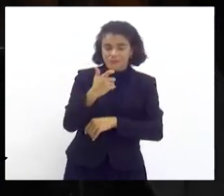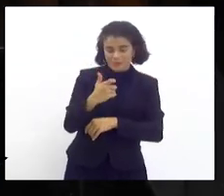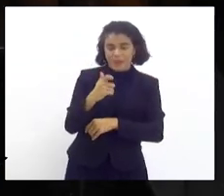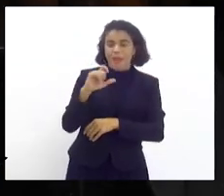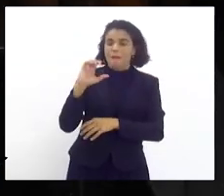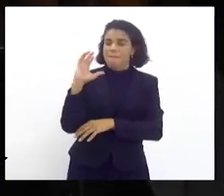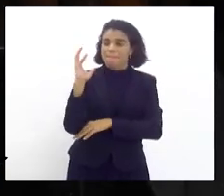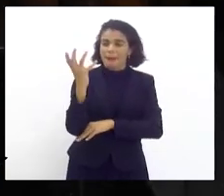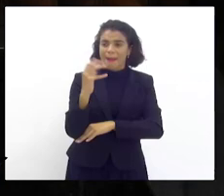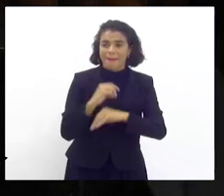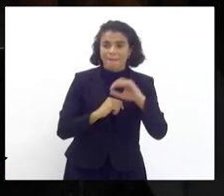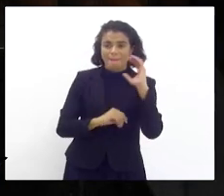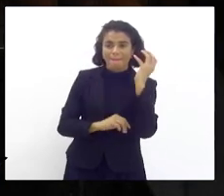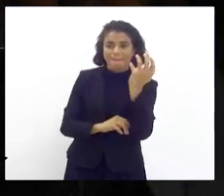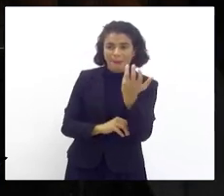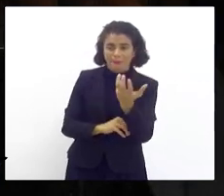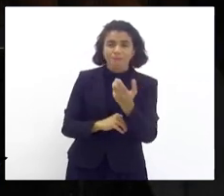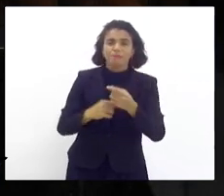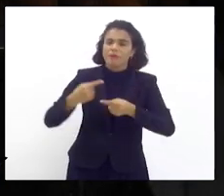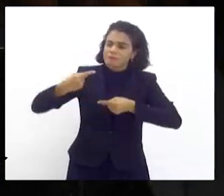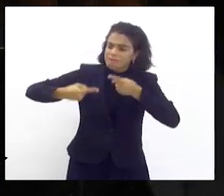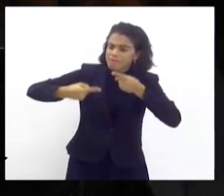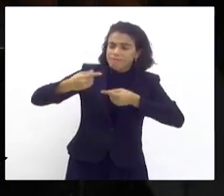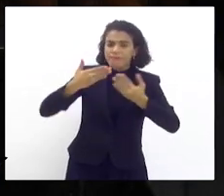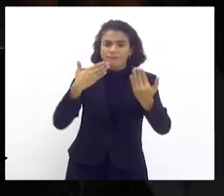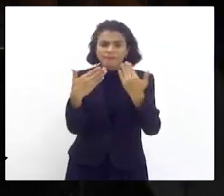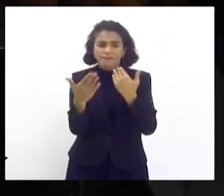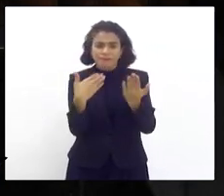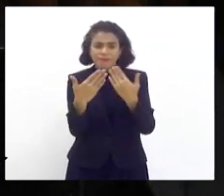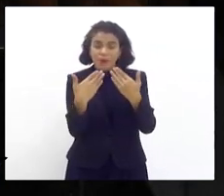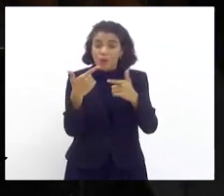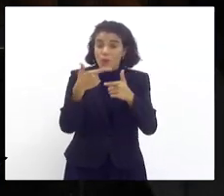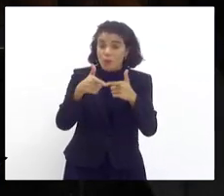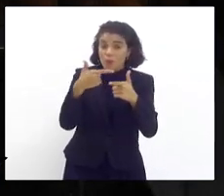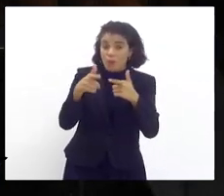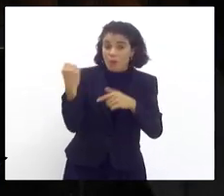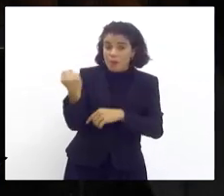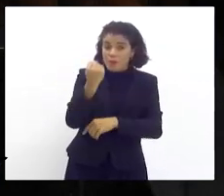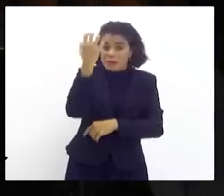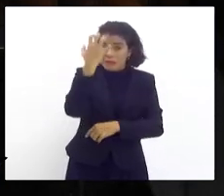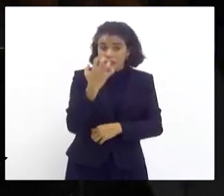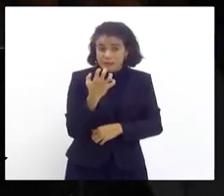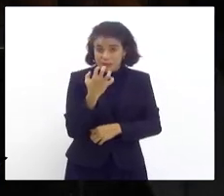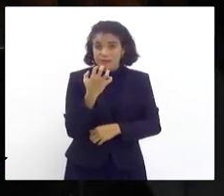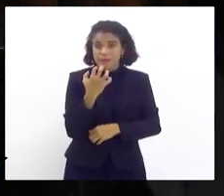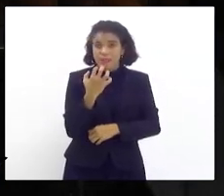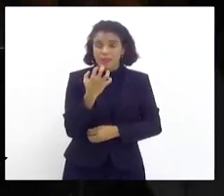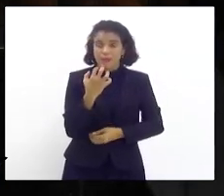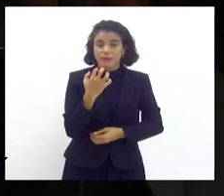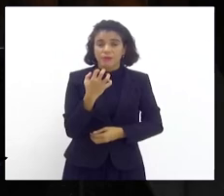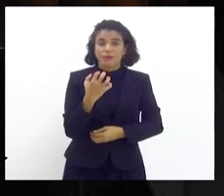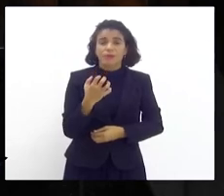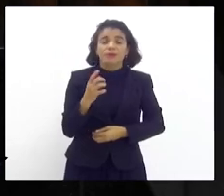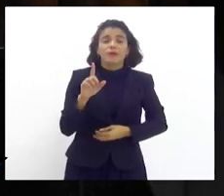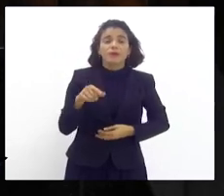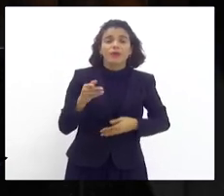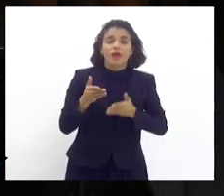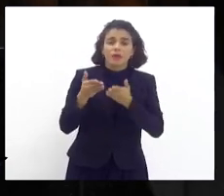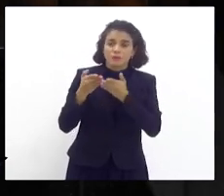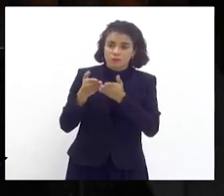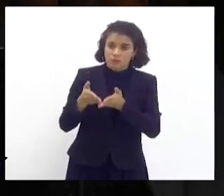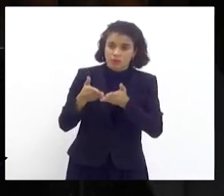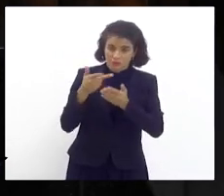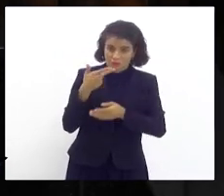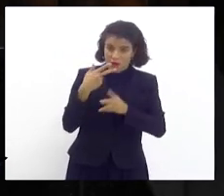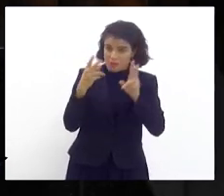Exatamente para debater um problema seríssimo, que é o navio, vou